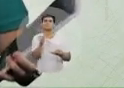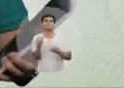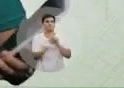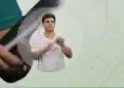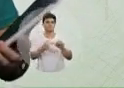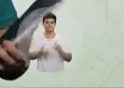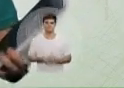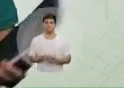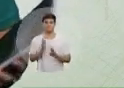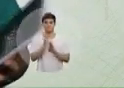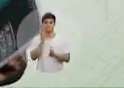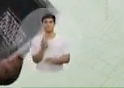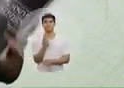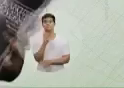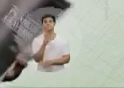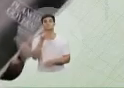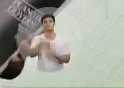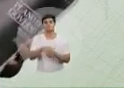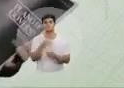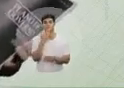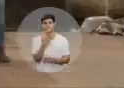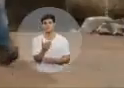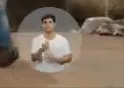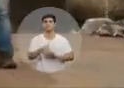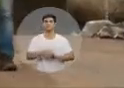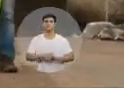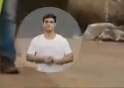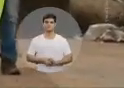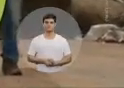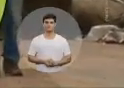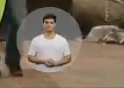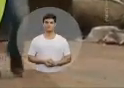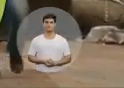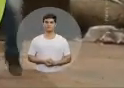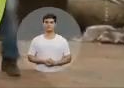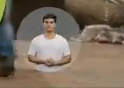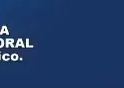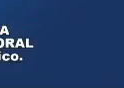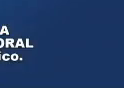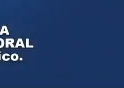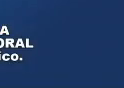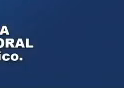mudanças. Por isso, peço seu voto. Chame, chame, trabalha!